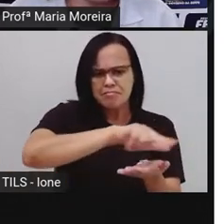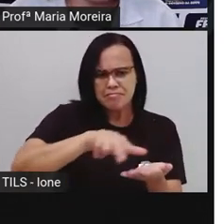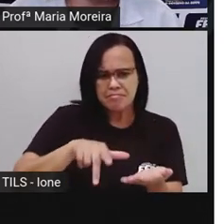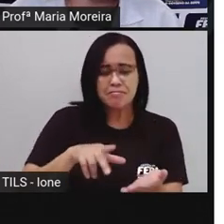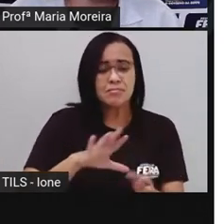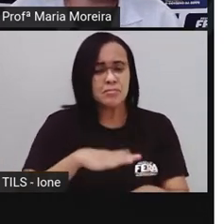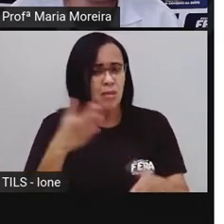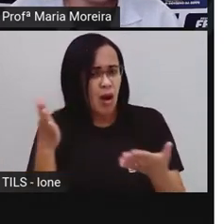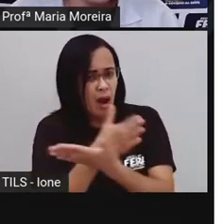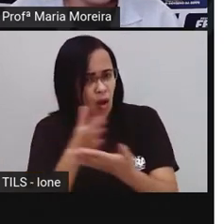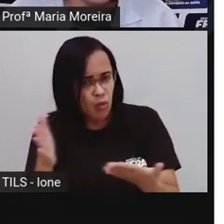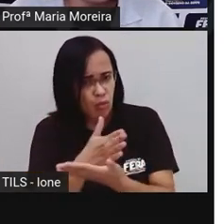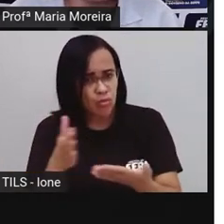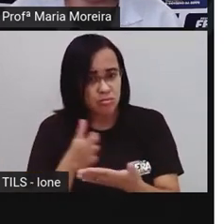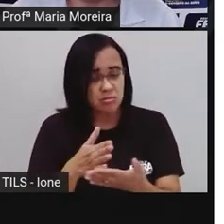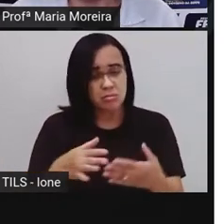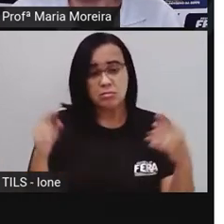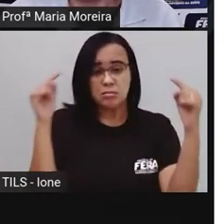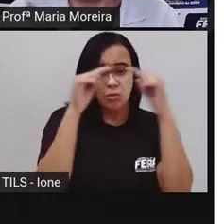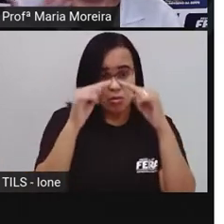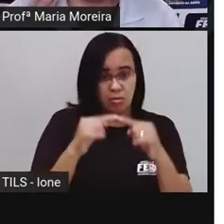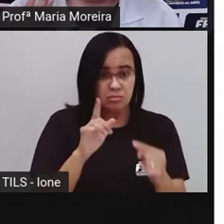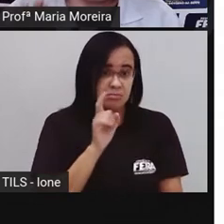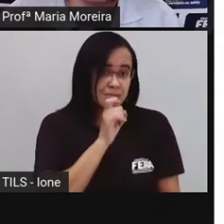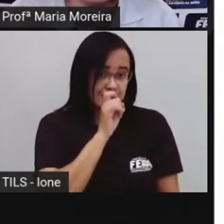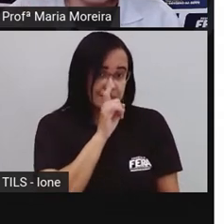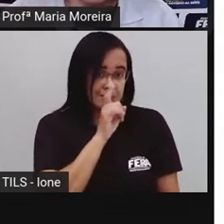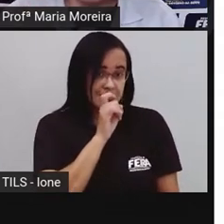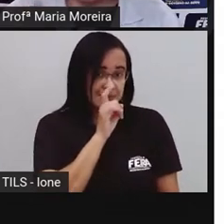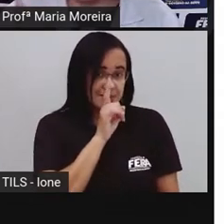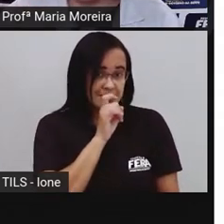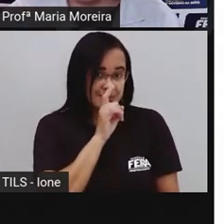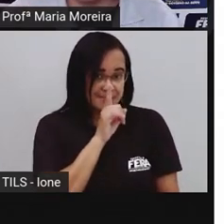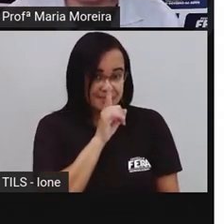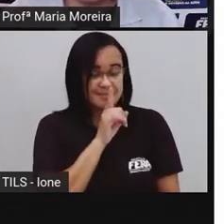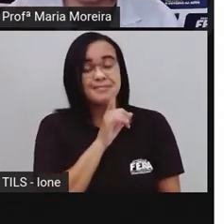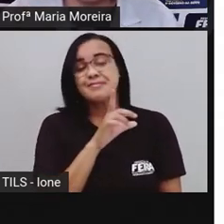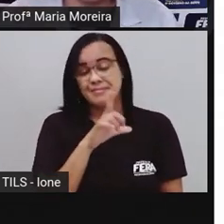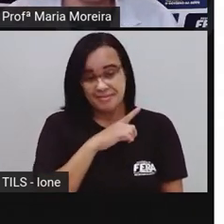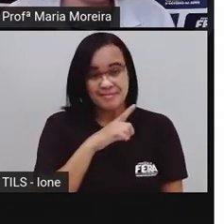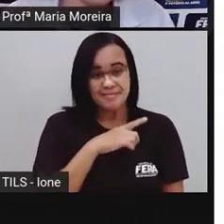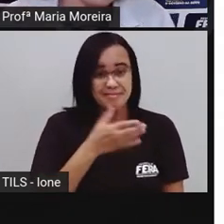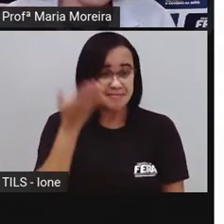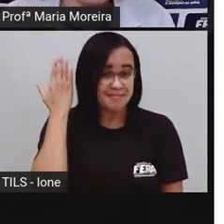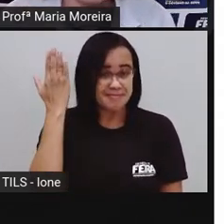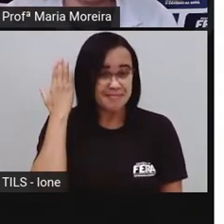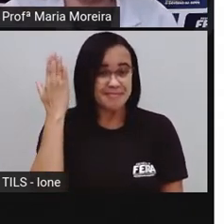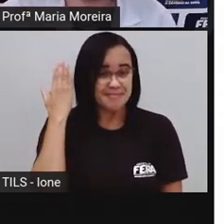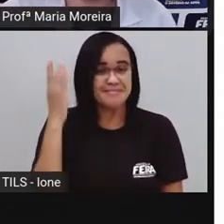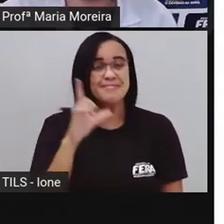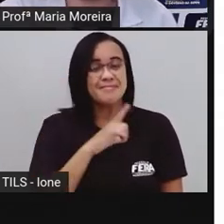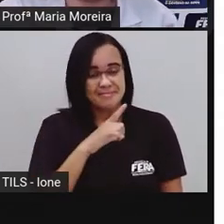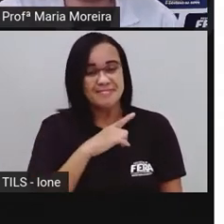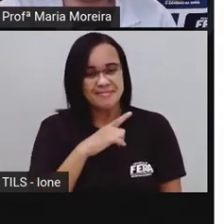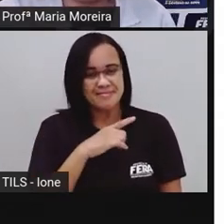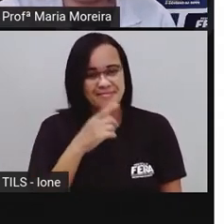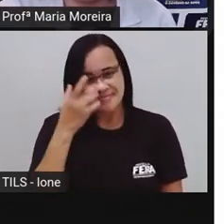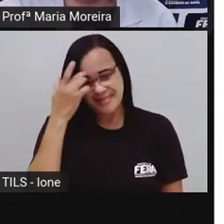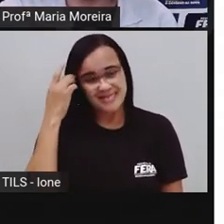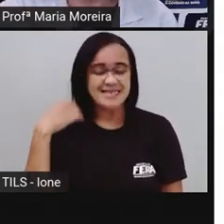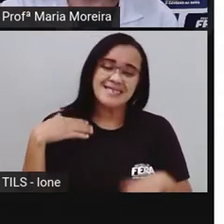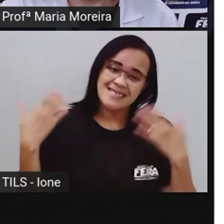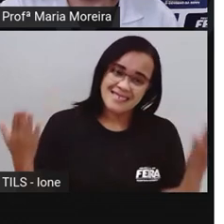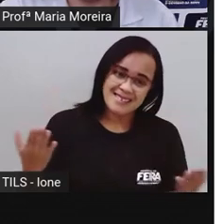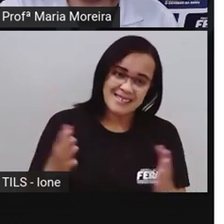coisa que eu dei como chique, né? Uma coisa, ó, chique, antiga, chique. Hoje ser antiga é chique, então eu sou chique porque eu sou